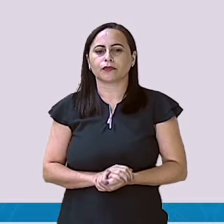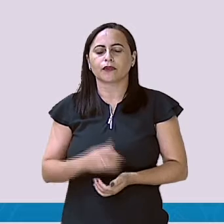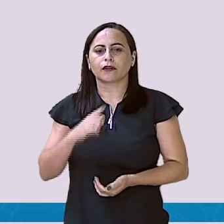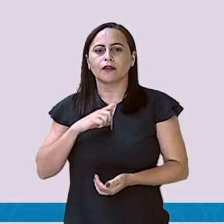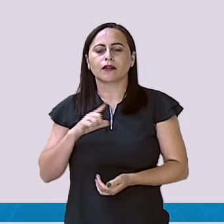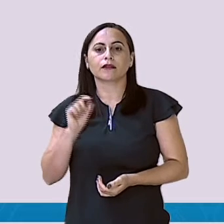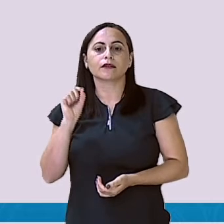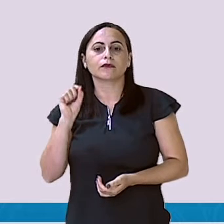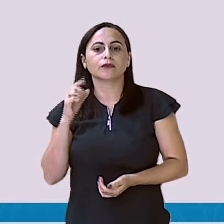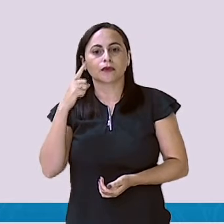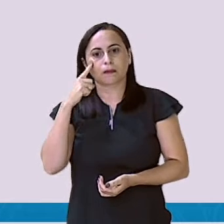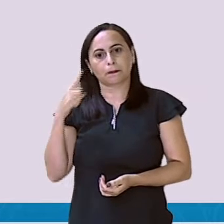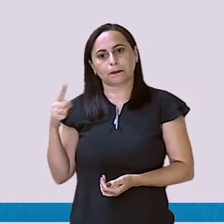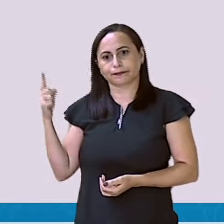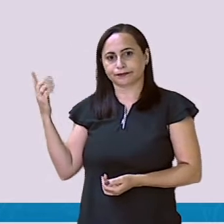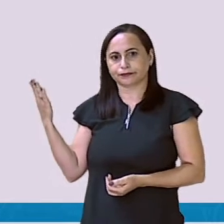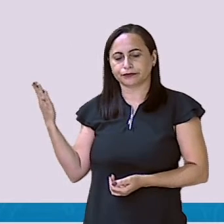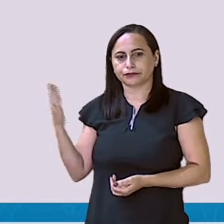temos aqui, olha.